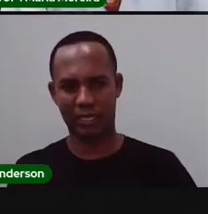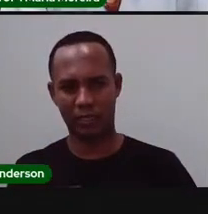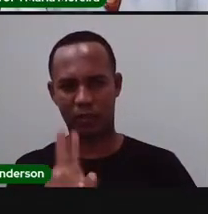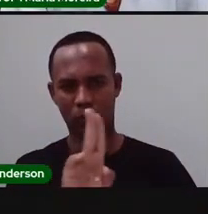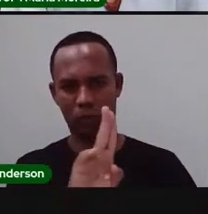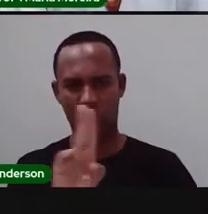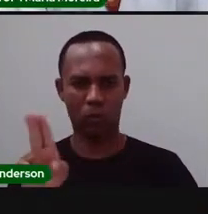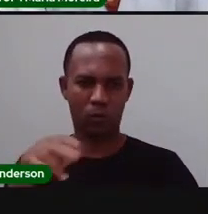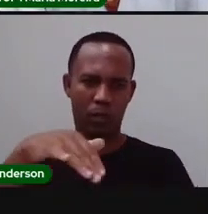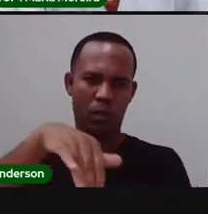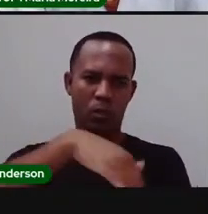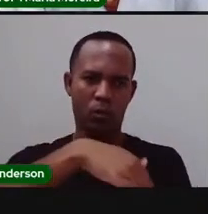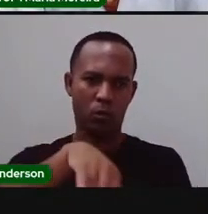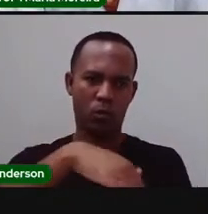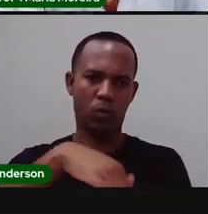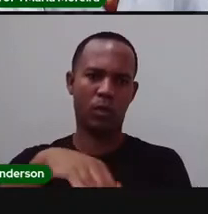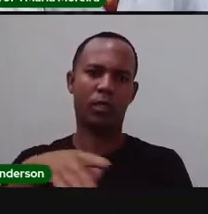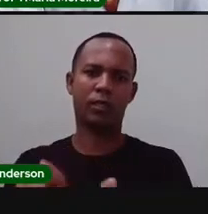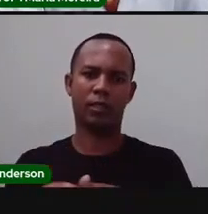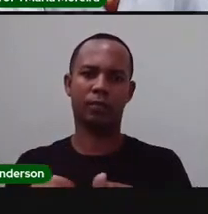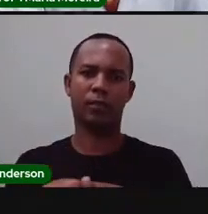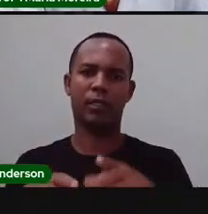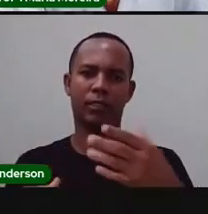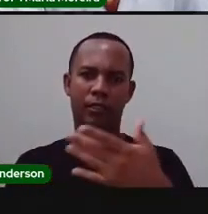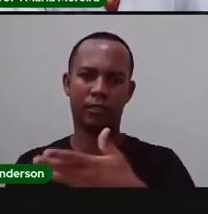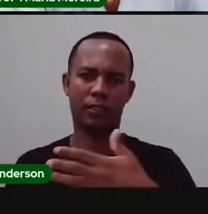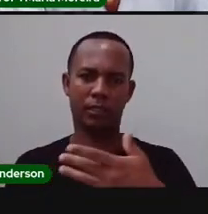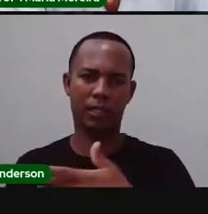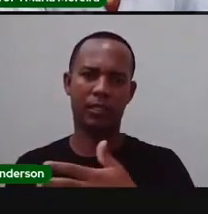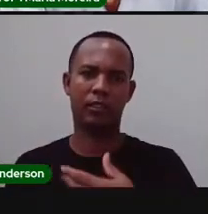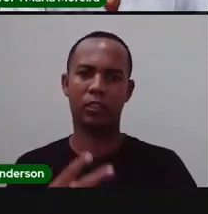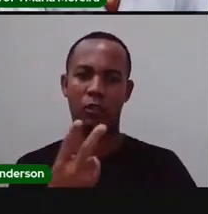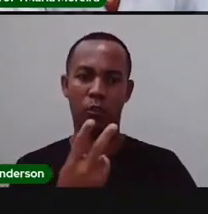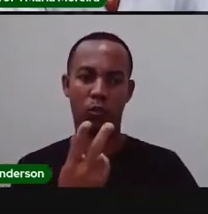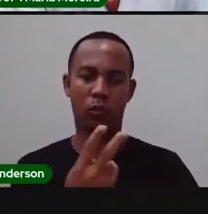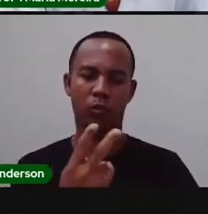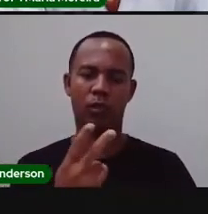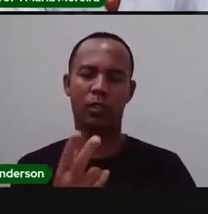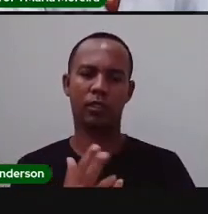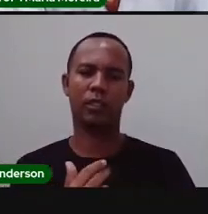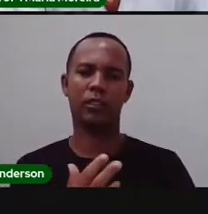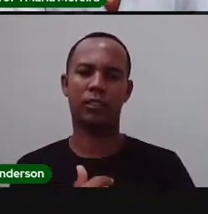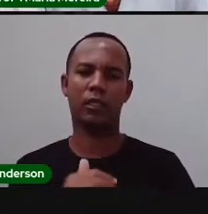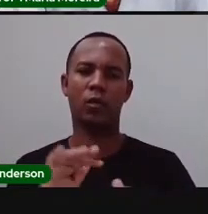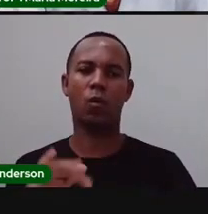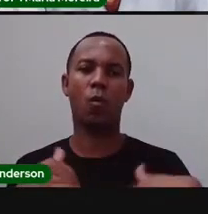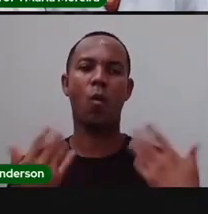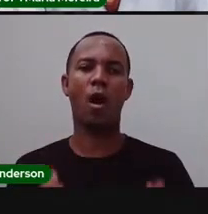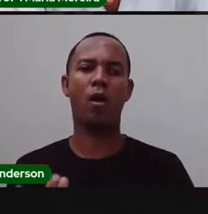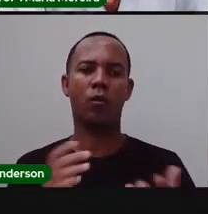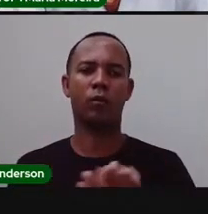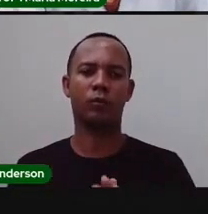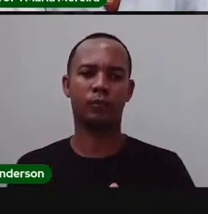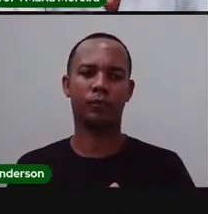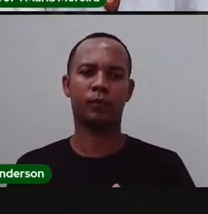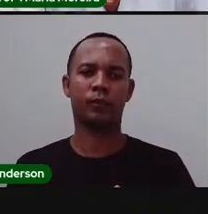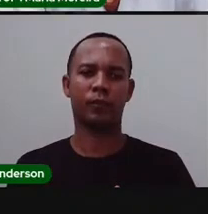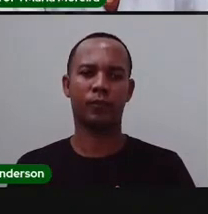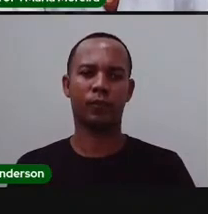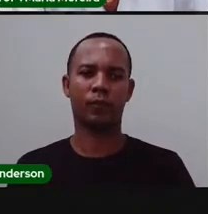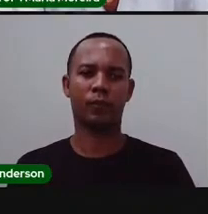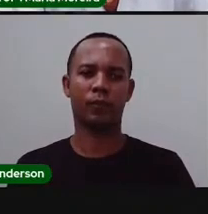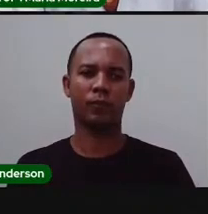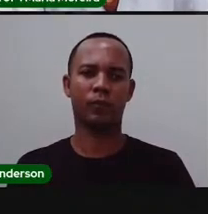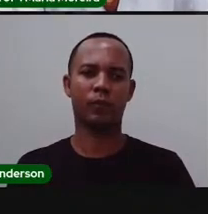nome da avenida E cidade Representada Nas duas imagens Que avenida é essa? É a avenida Amaro